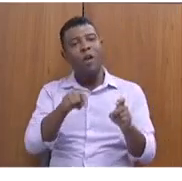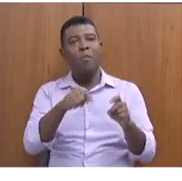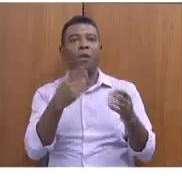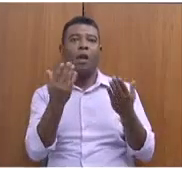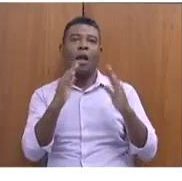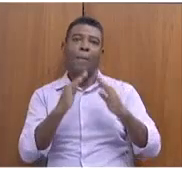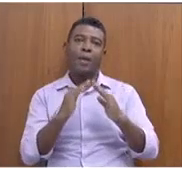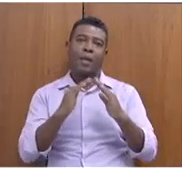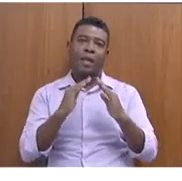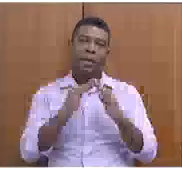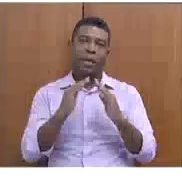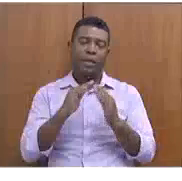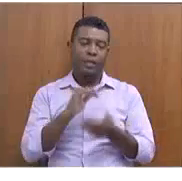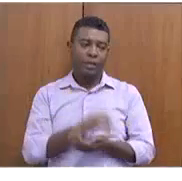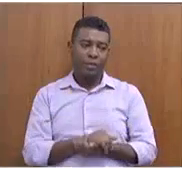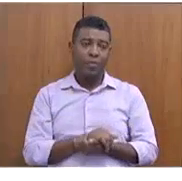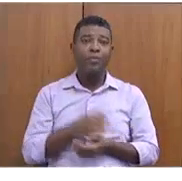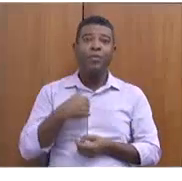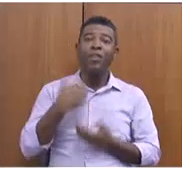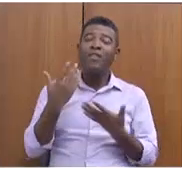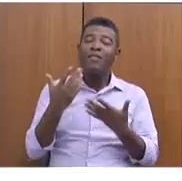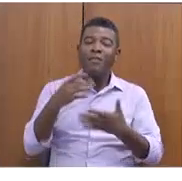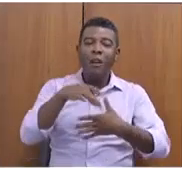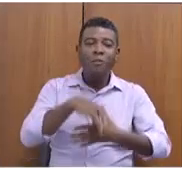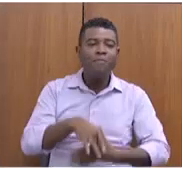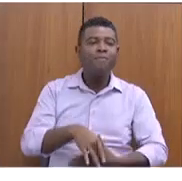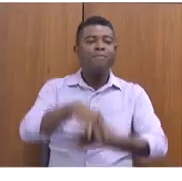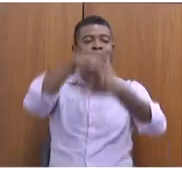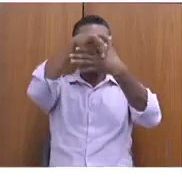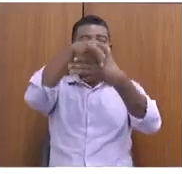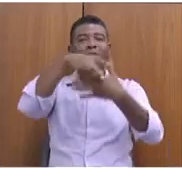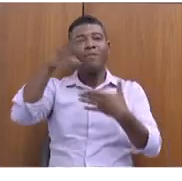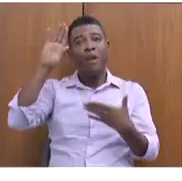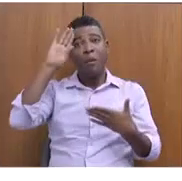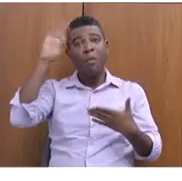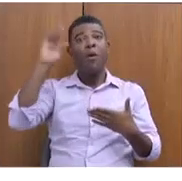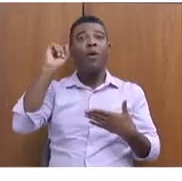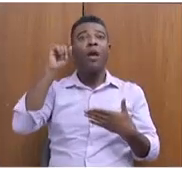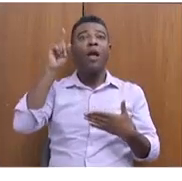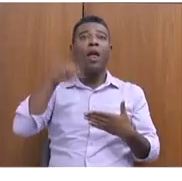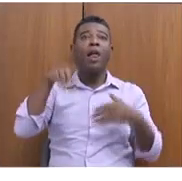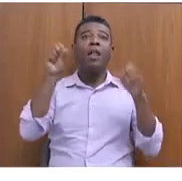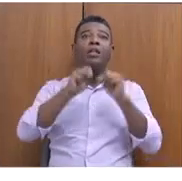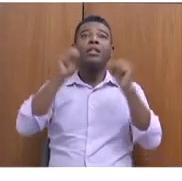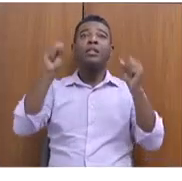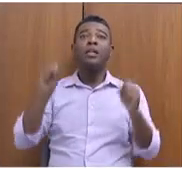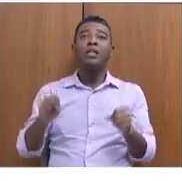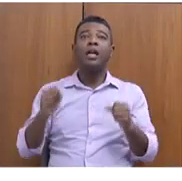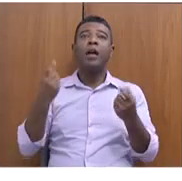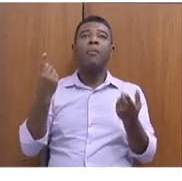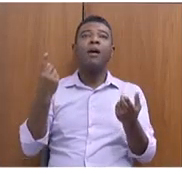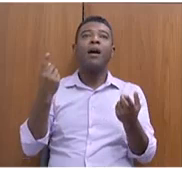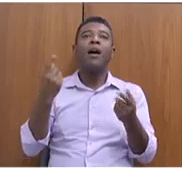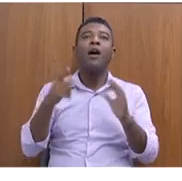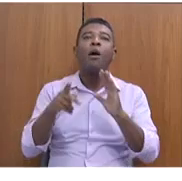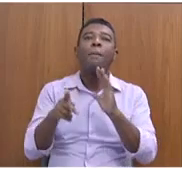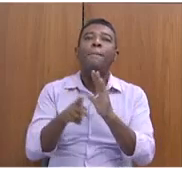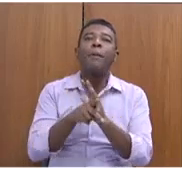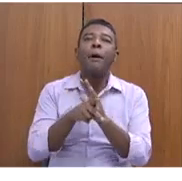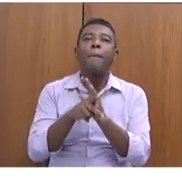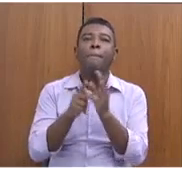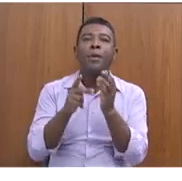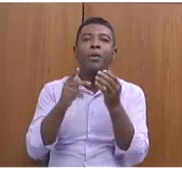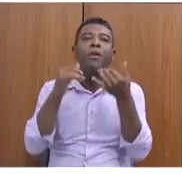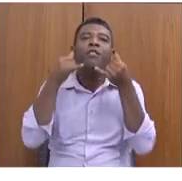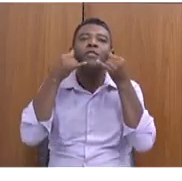Eu gostaria de dar um destaque aqui no sistema de prevenção e resposta a desastres, mapeia minas, que